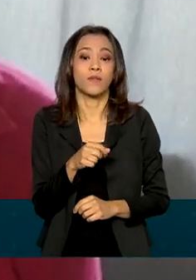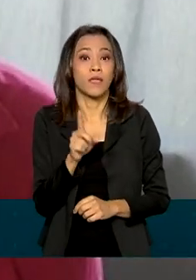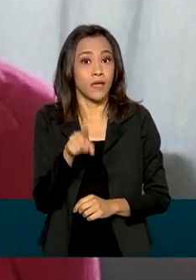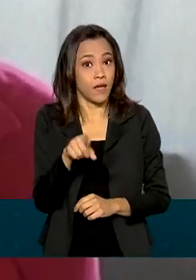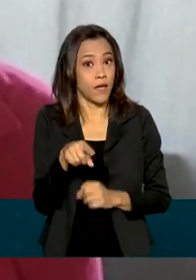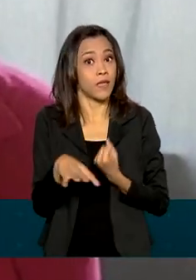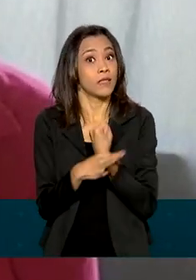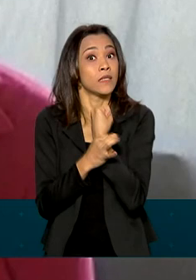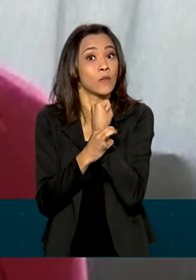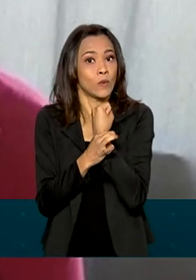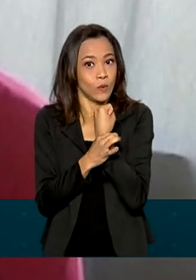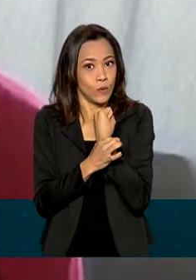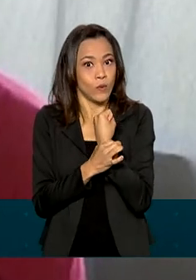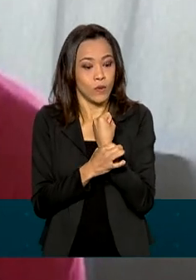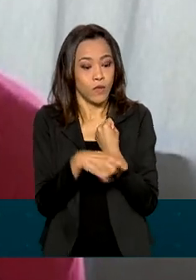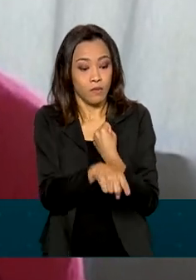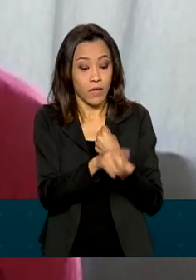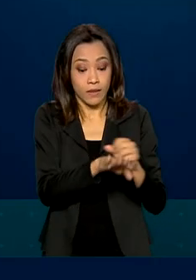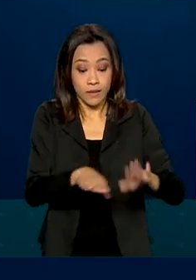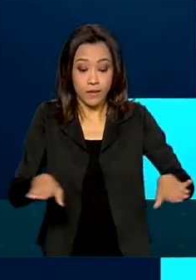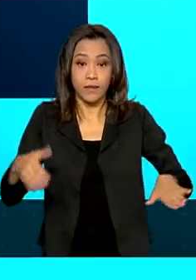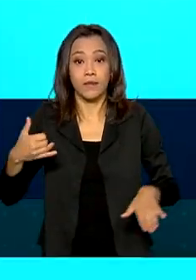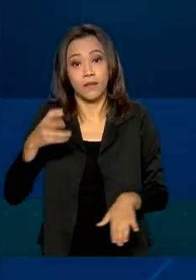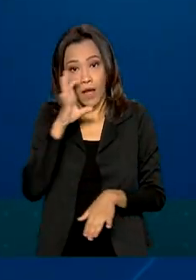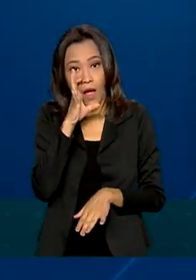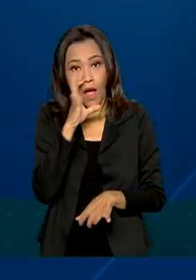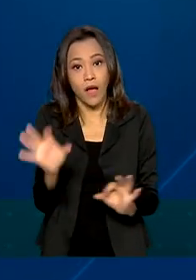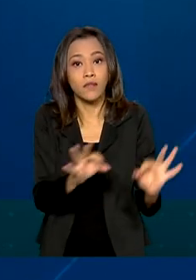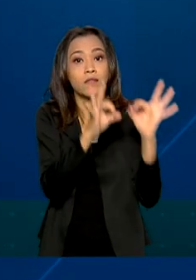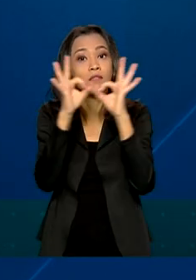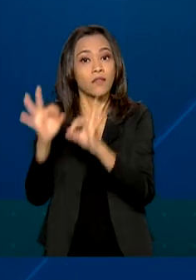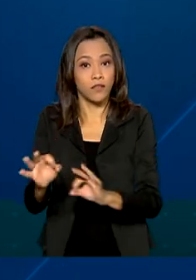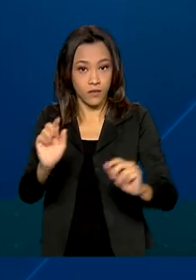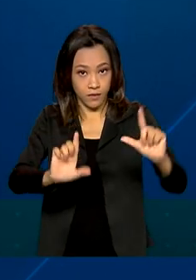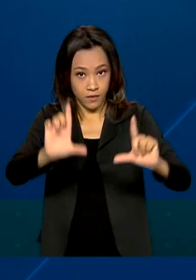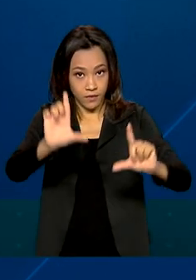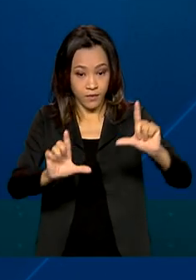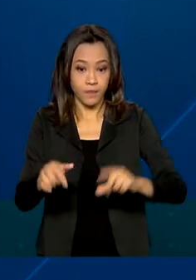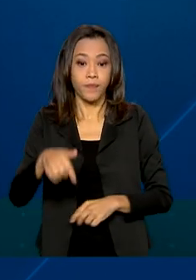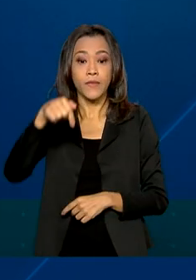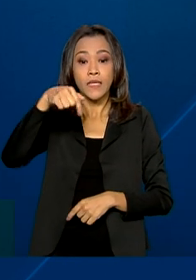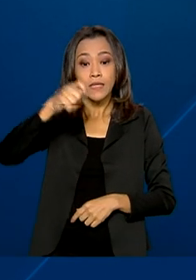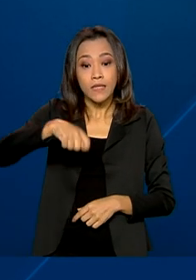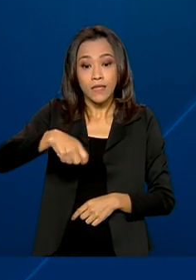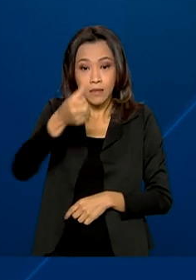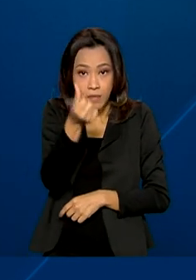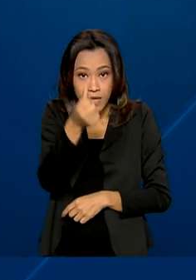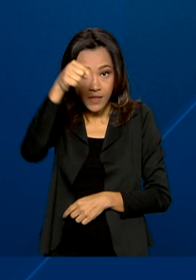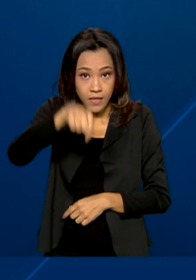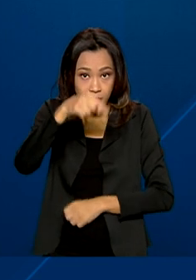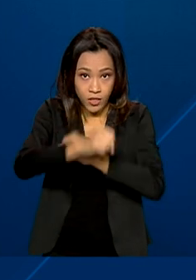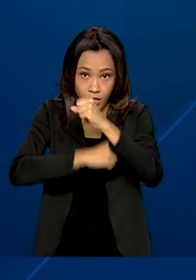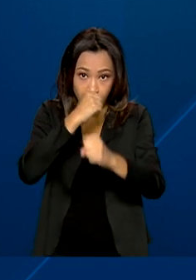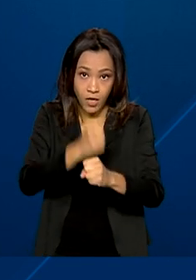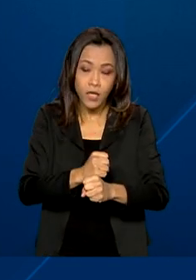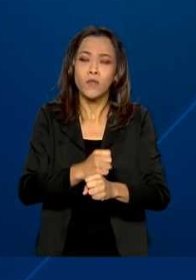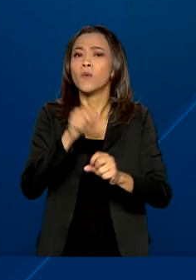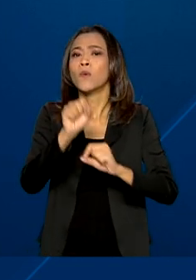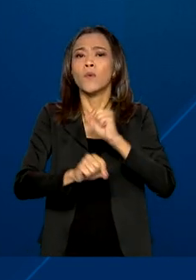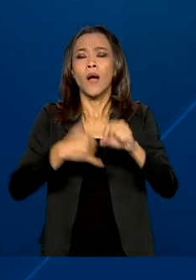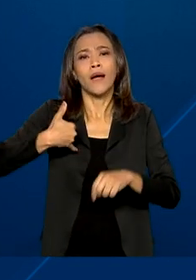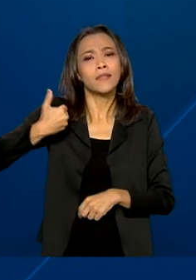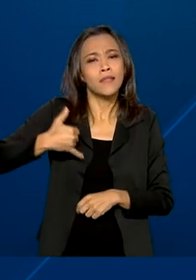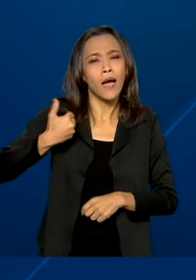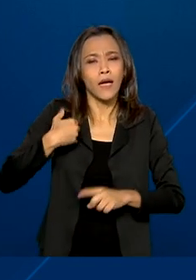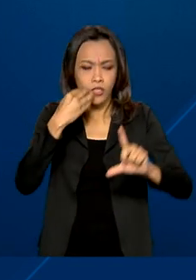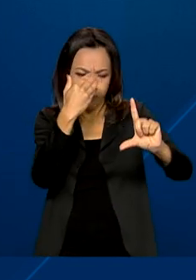seguro de deixar a criança assistir televisão. Nos três primeiros meses deste ano, as análises de classificação indicativa de